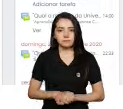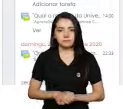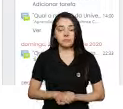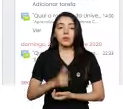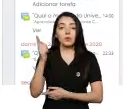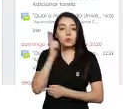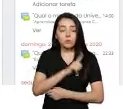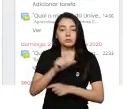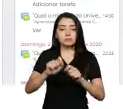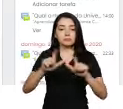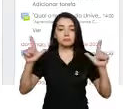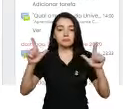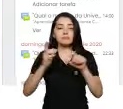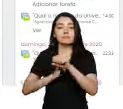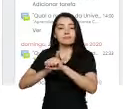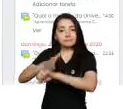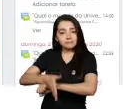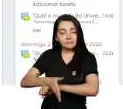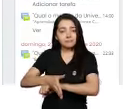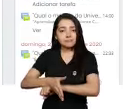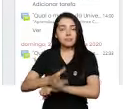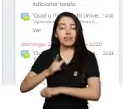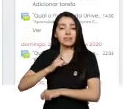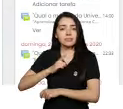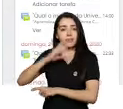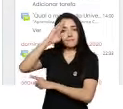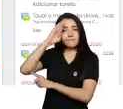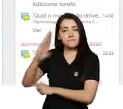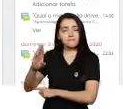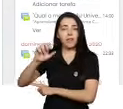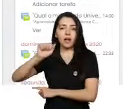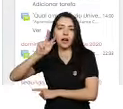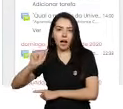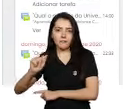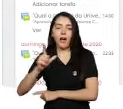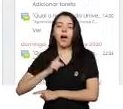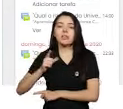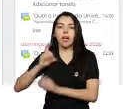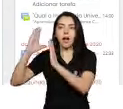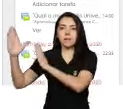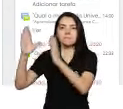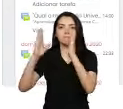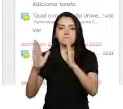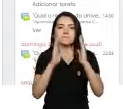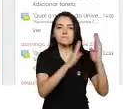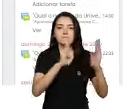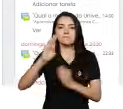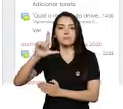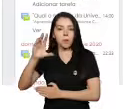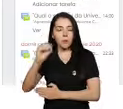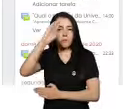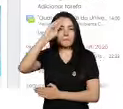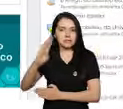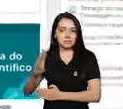Após realizar o login, você estará na tela inicial do AVA, que divide-se em três grandes blocos principais.